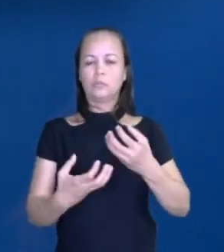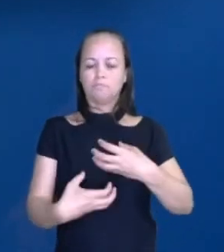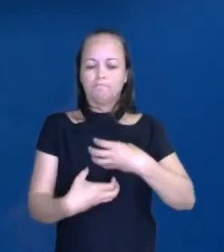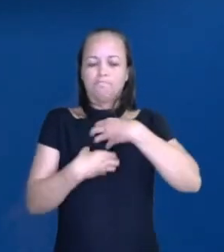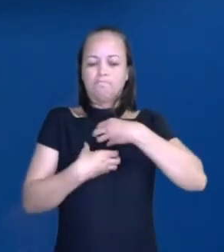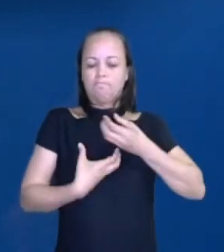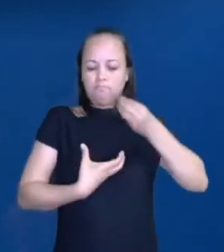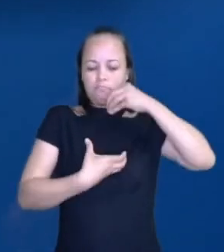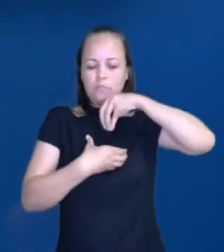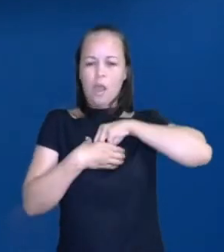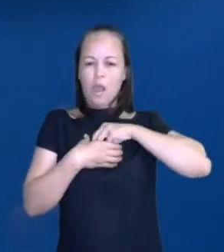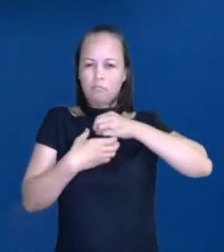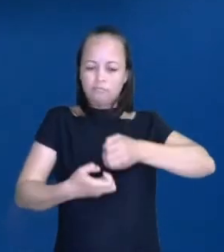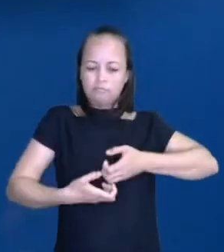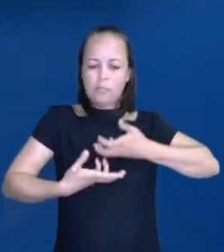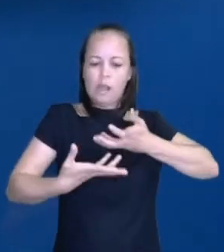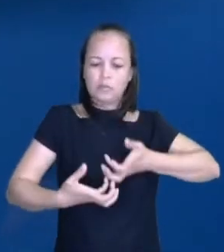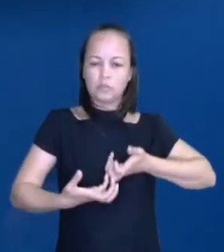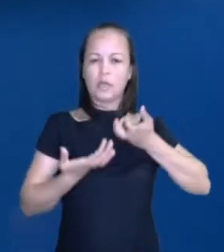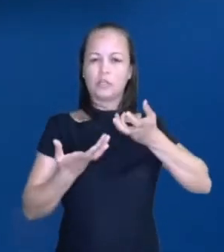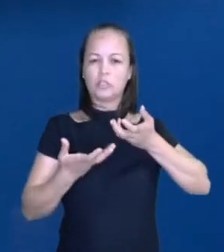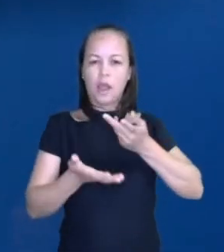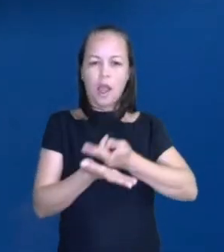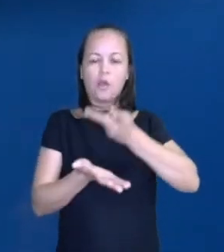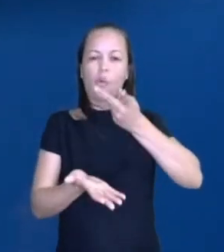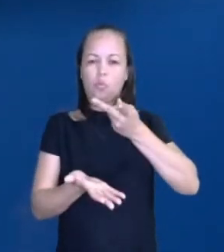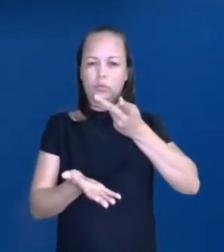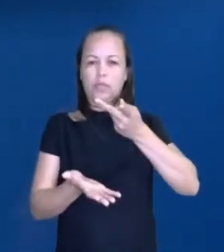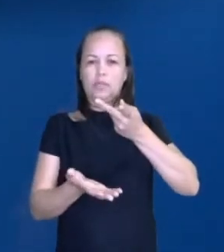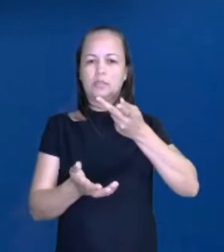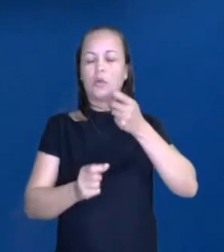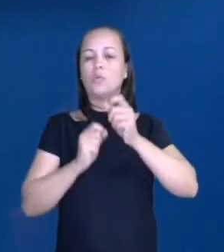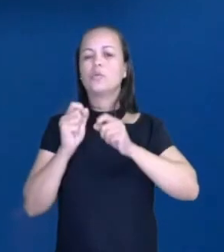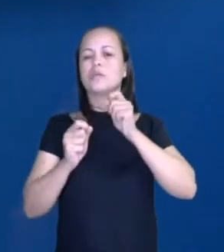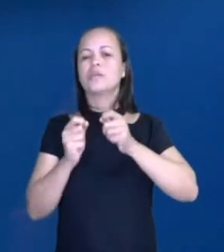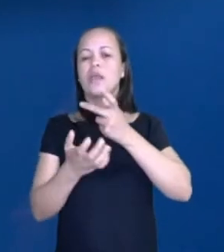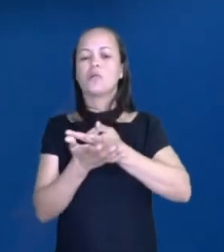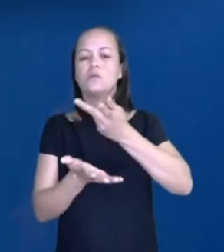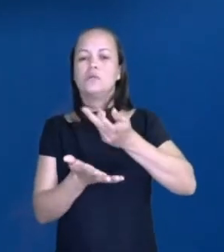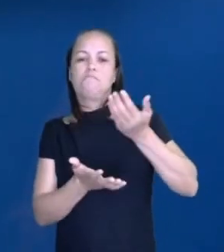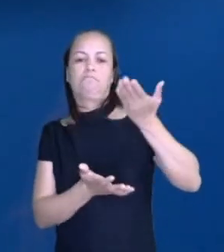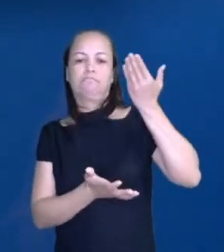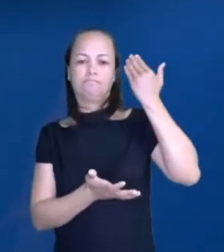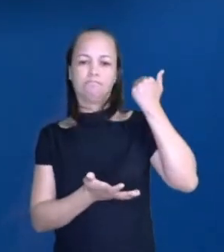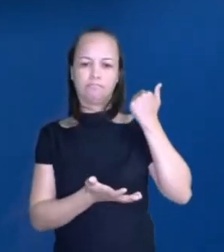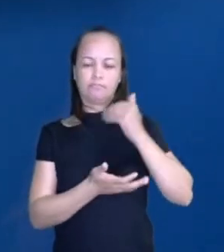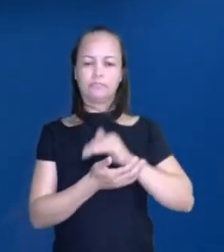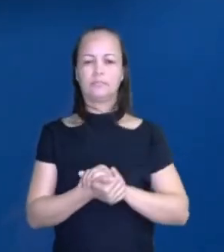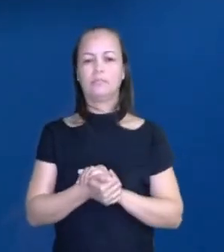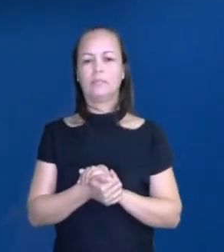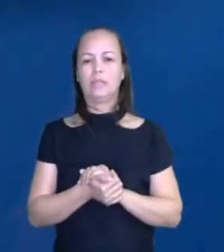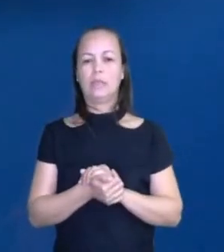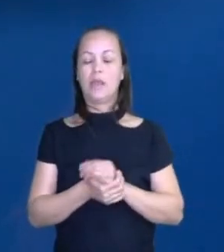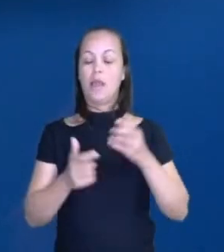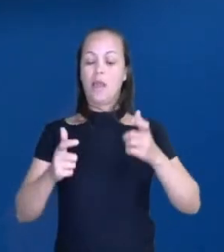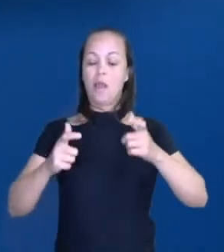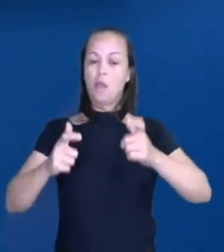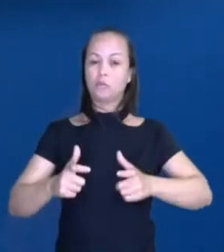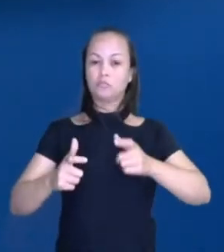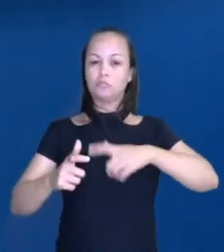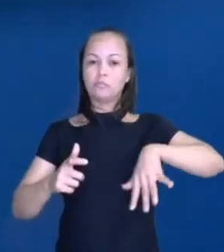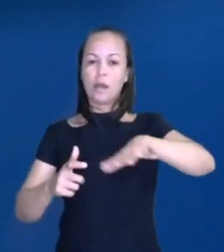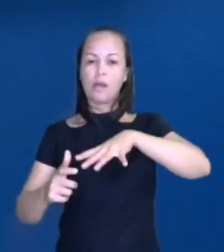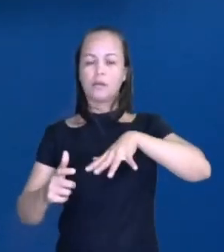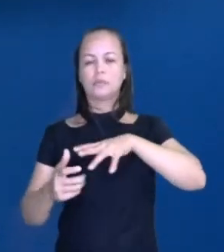o personagem também aconteça. Isso é super importante para a vida do personagem. Agora, o espaço, temos outro